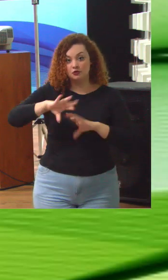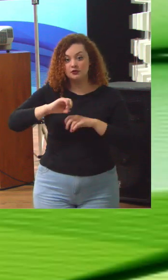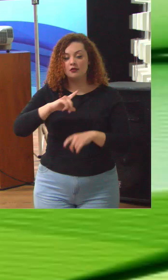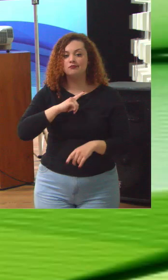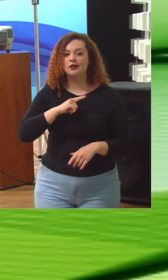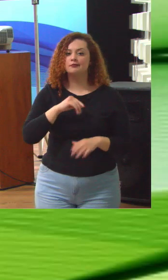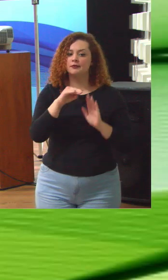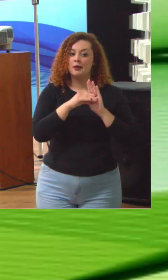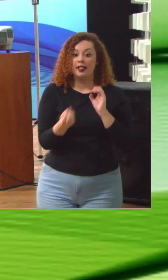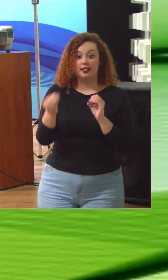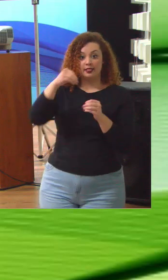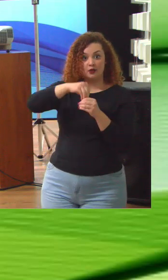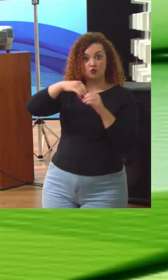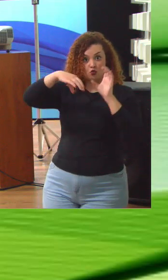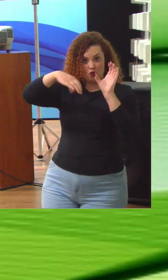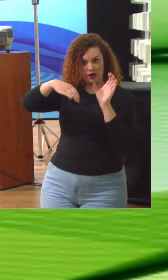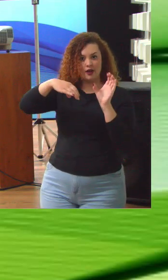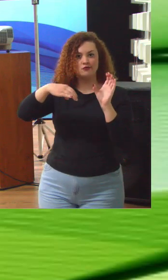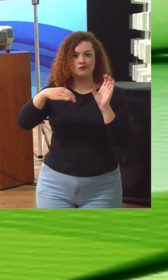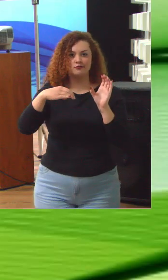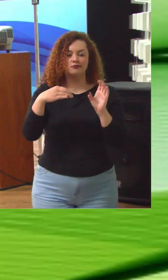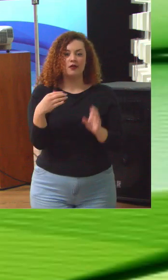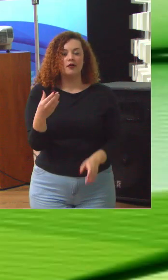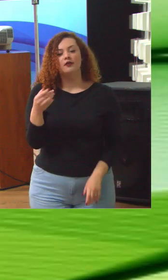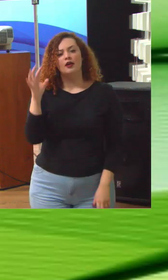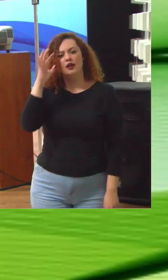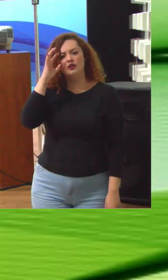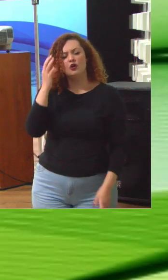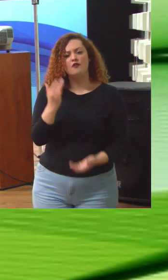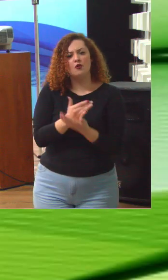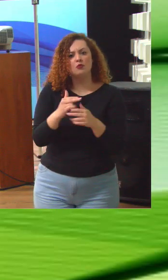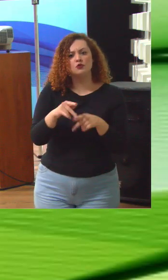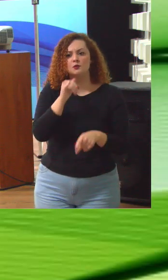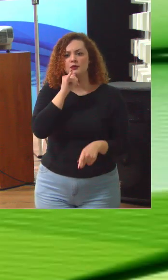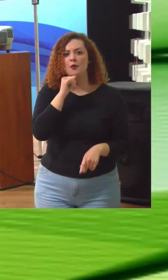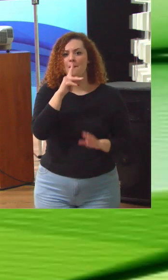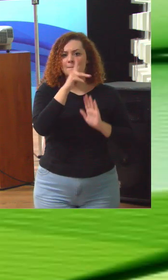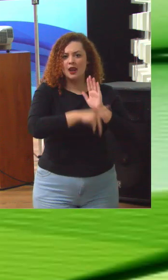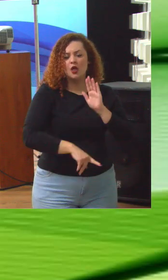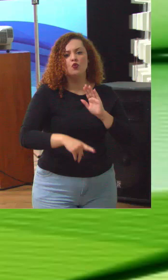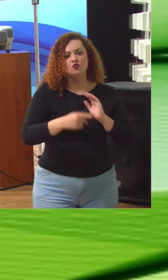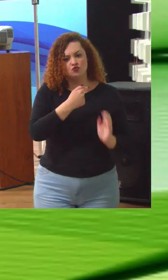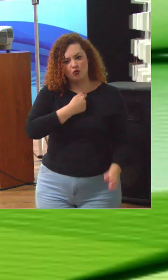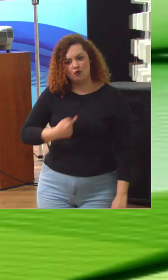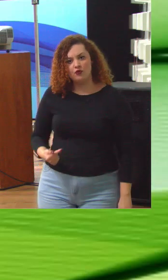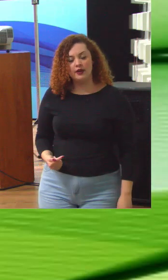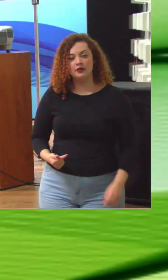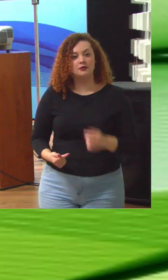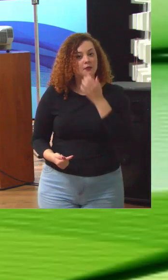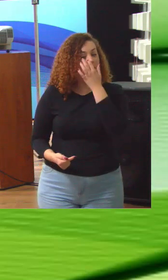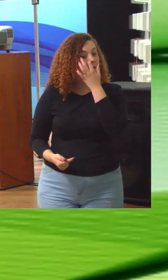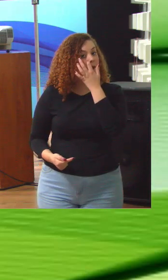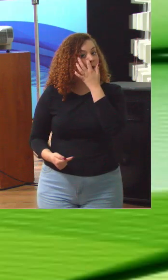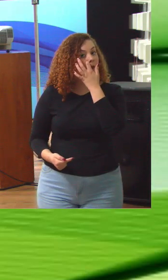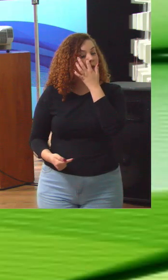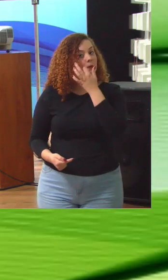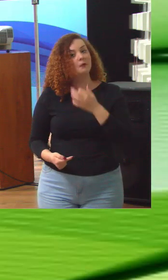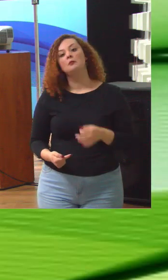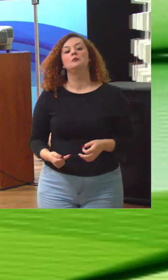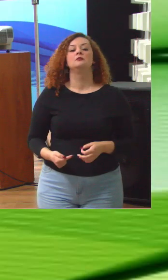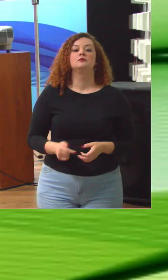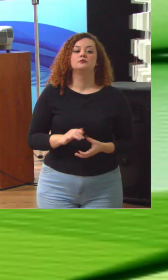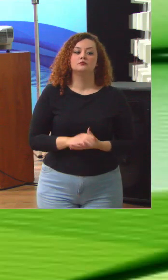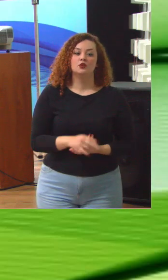são definidas no congresso nacional a esse respeito existem as metas definidas no plano de governo de um determinado postulante a